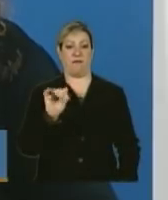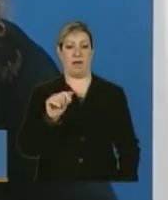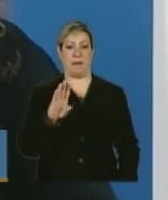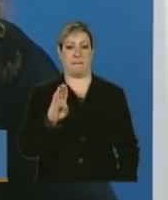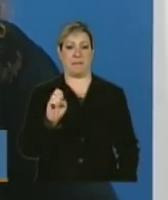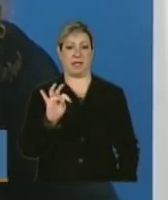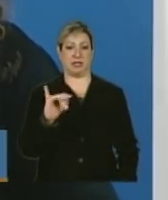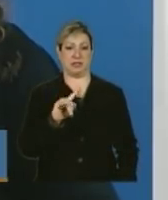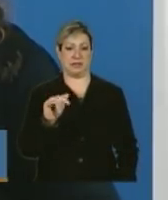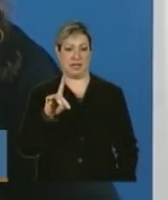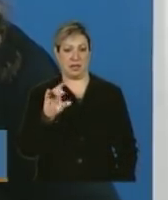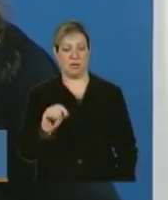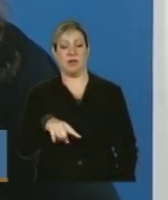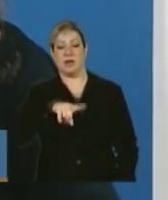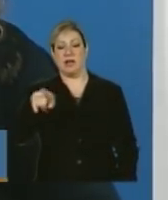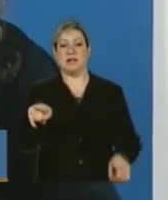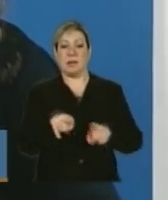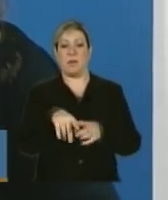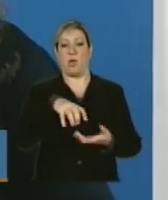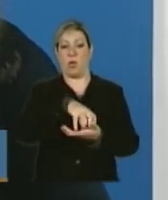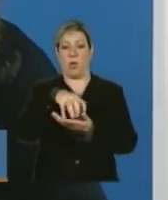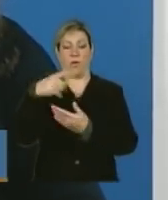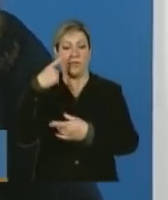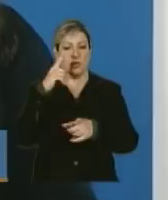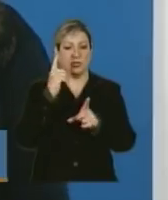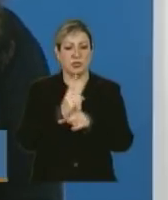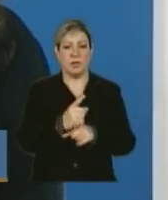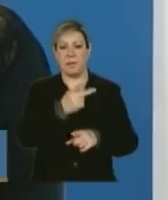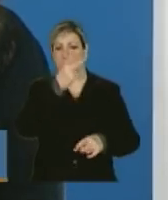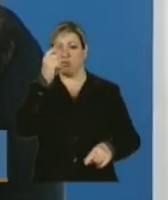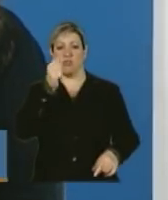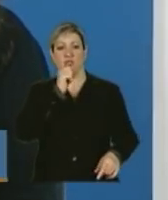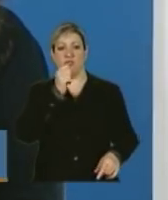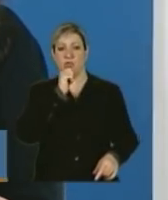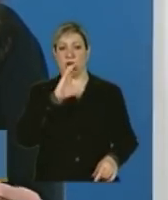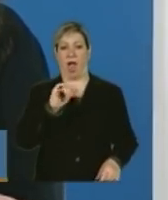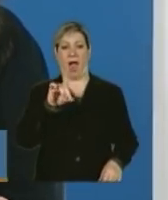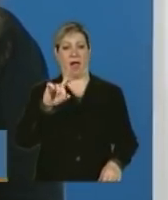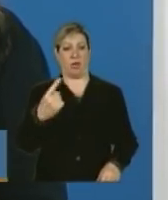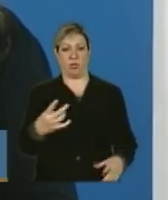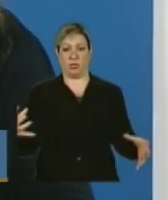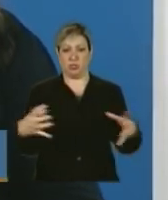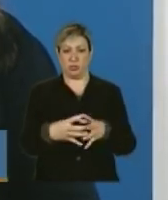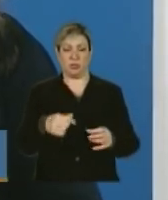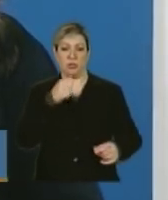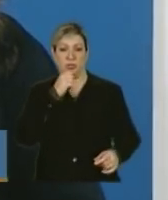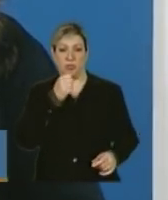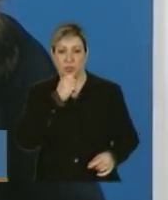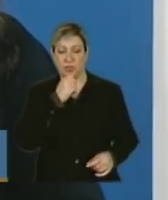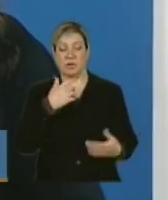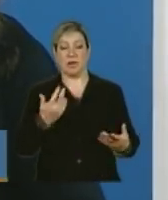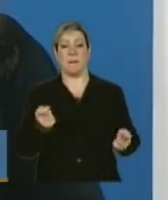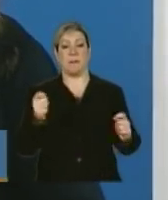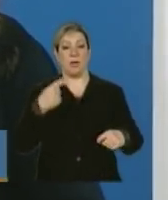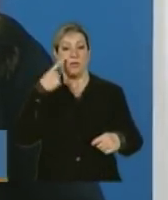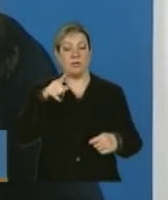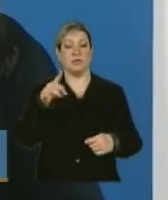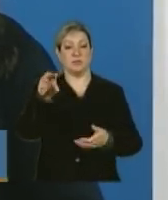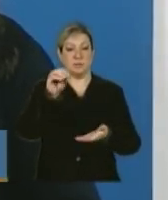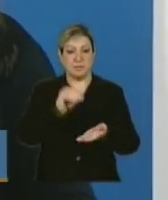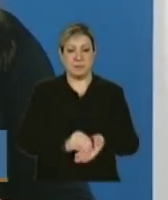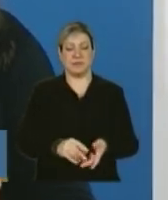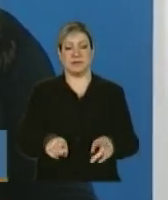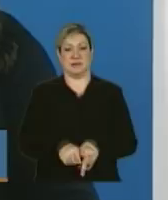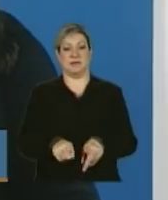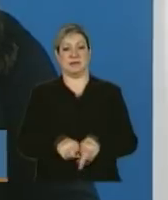que eles identifiquem a população ainda não cadastrada, já que o público do Brasil Alfabetizado, o público de pessoas adultas que precisam se